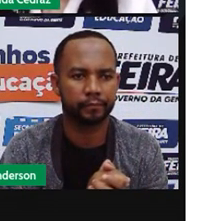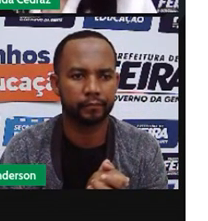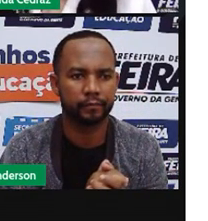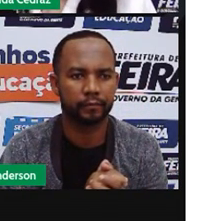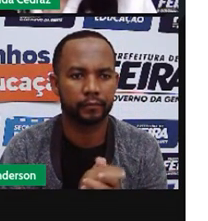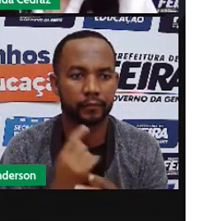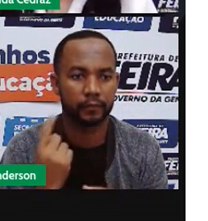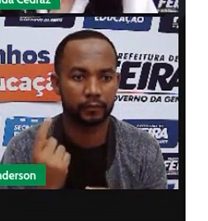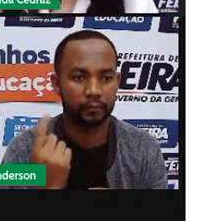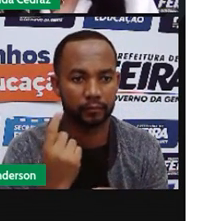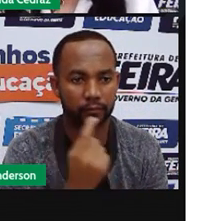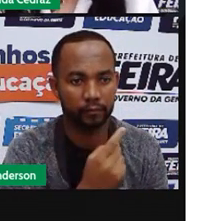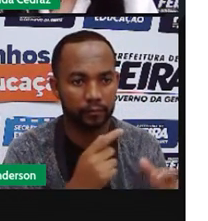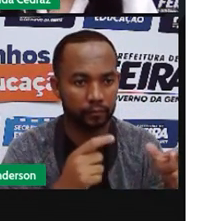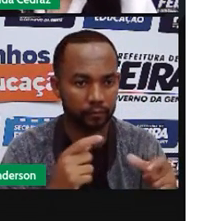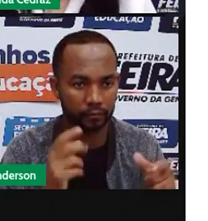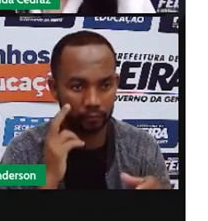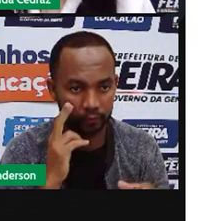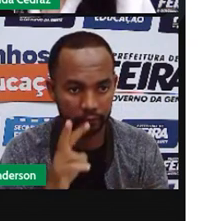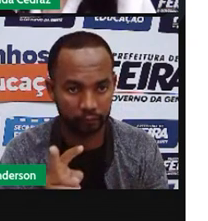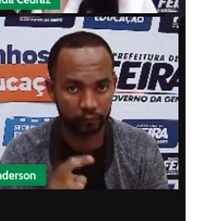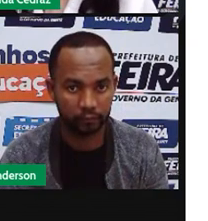cada um dos quadradinhos. Vamos ver?